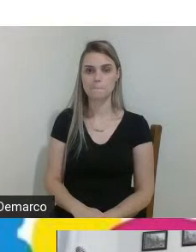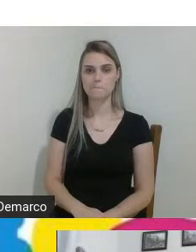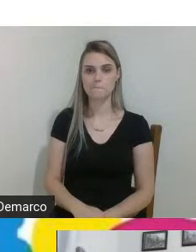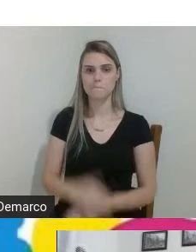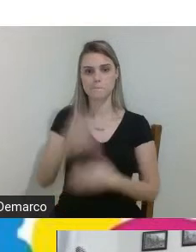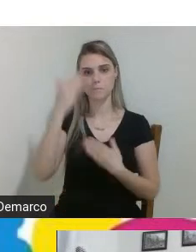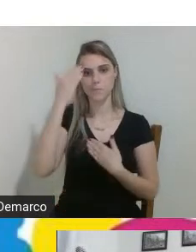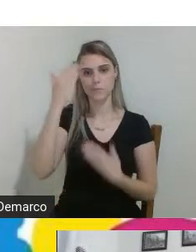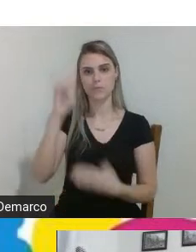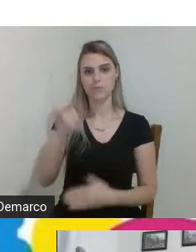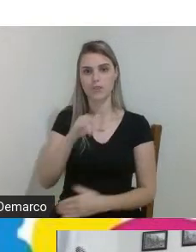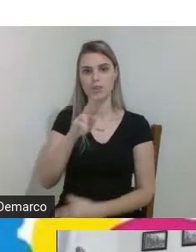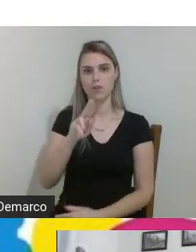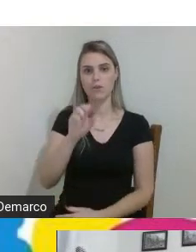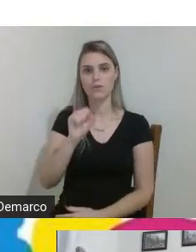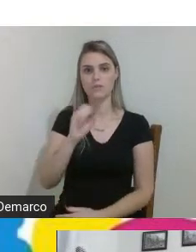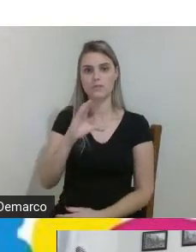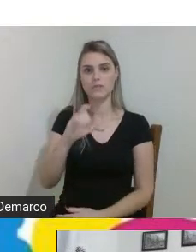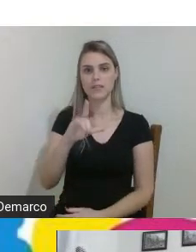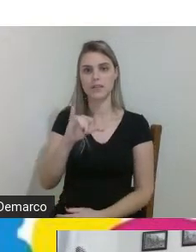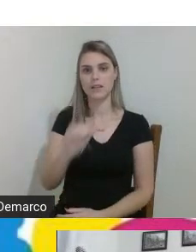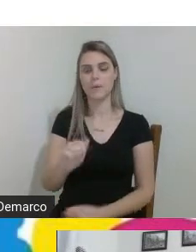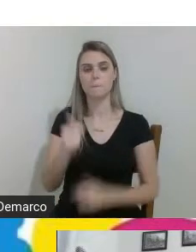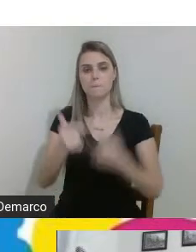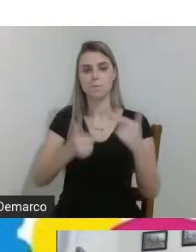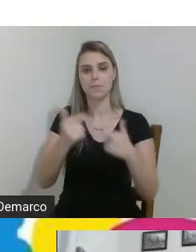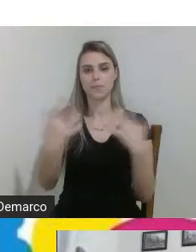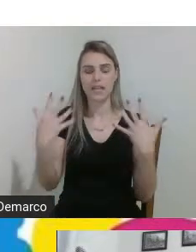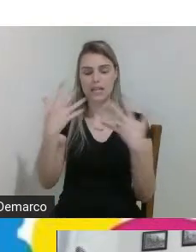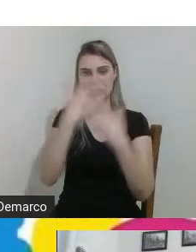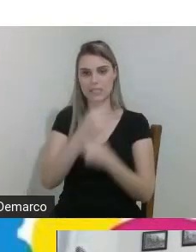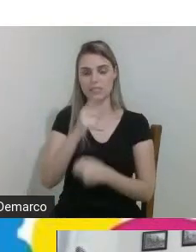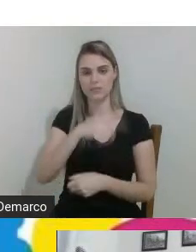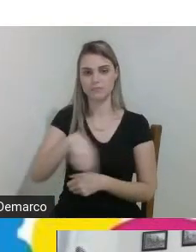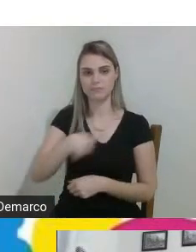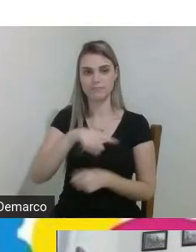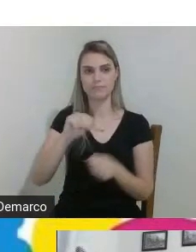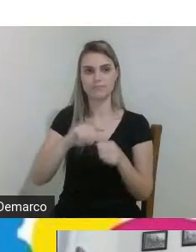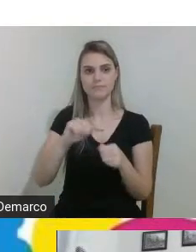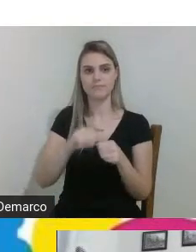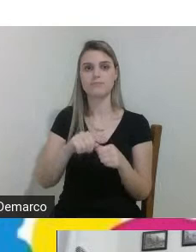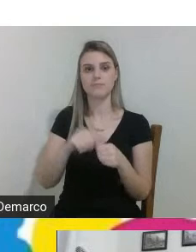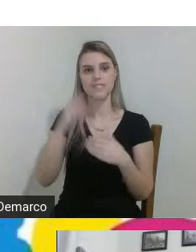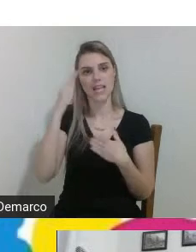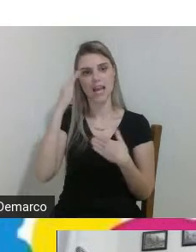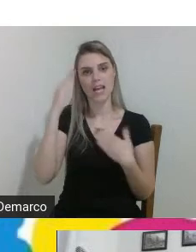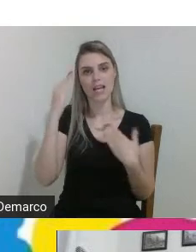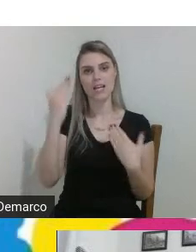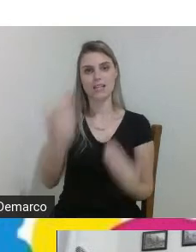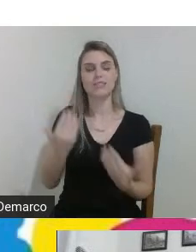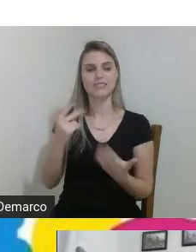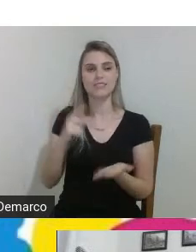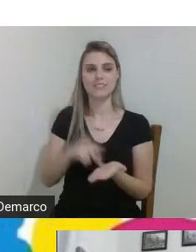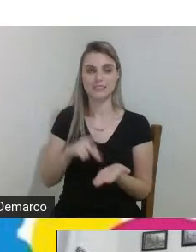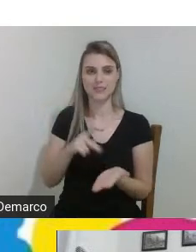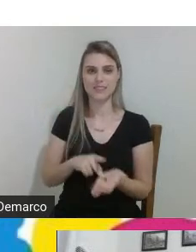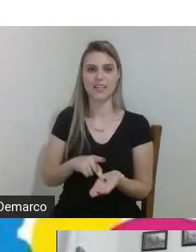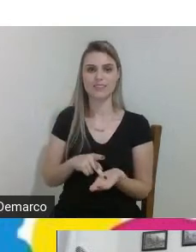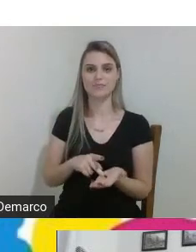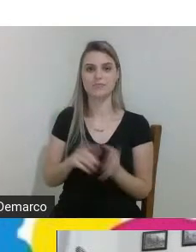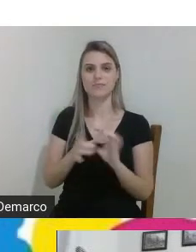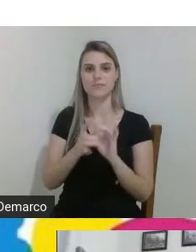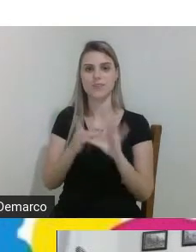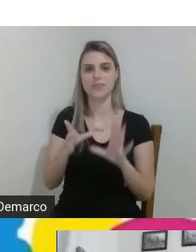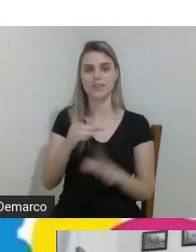obrigada Juscelia trabalho lindo que vocês estão fazendo agradecemos de imediato a